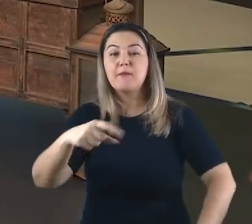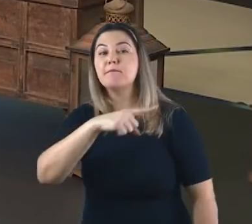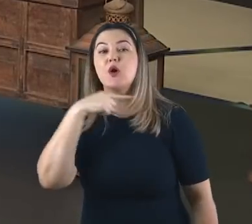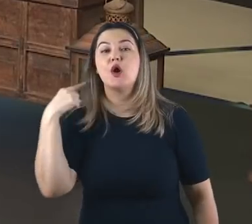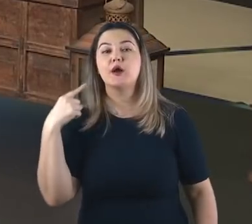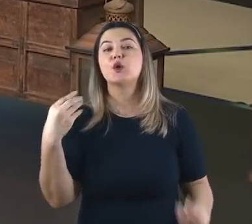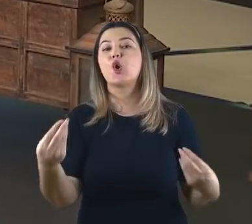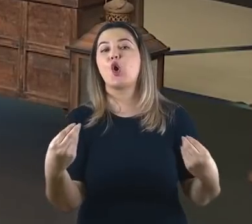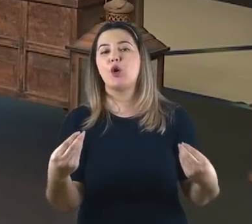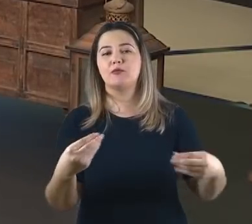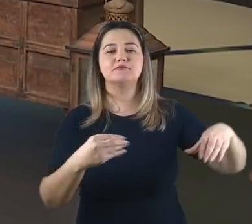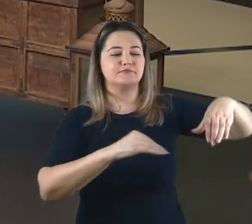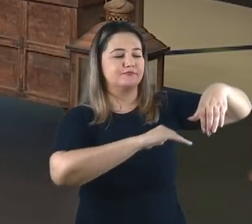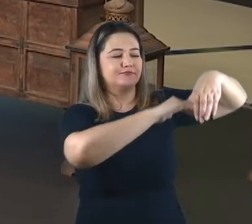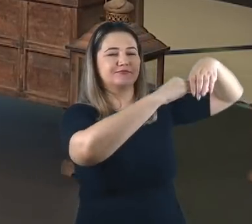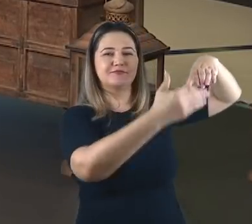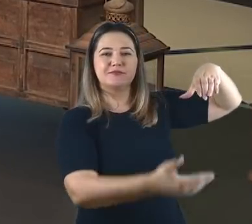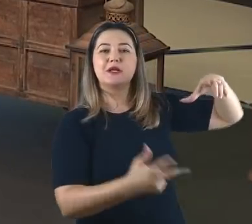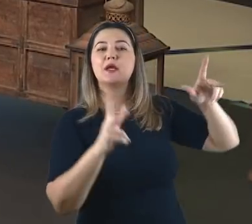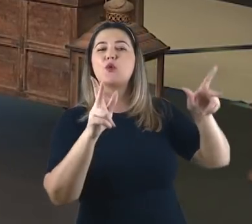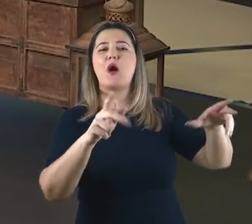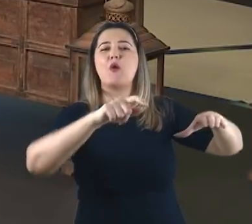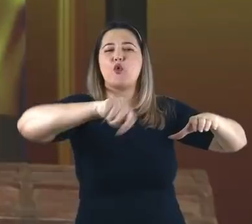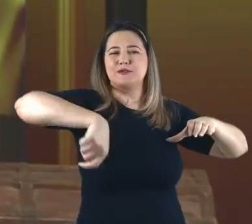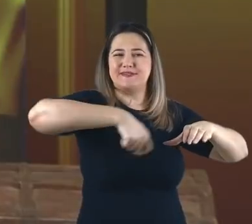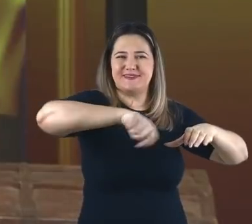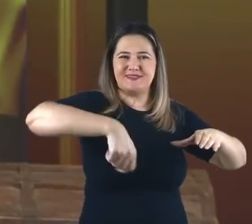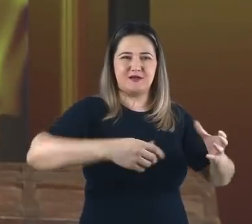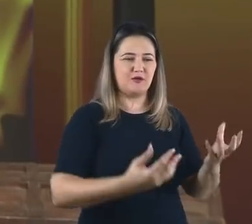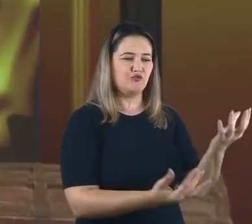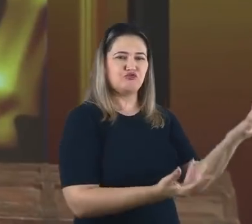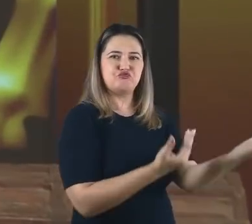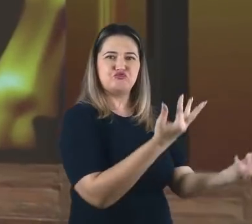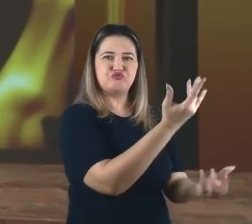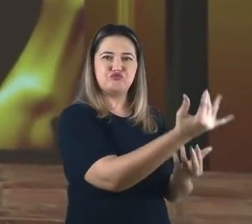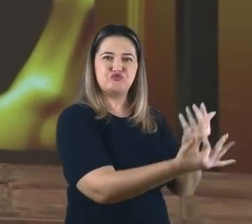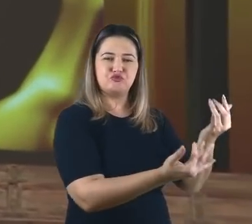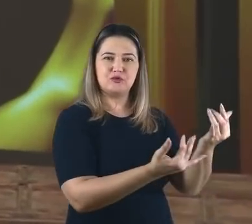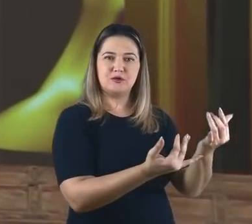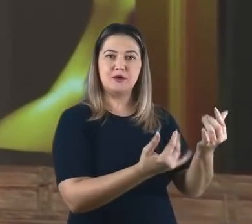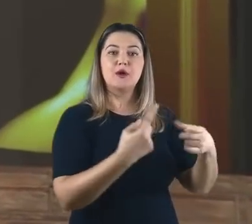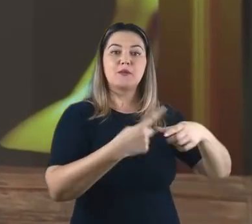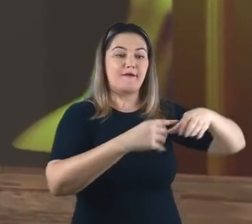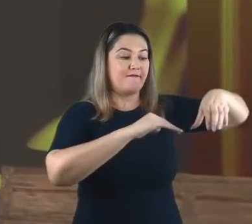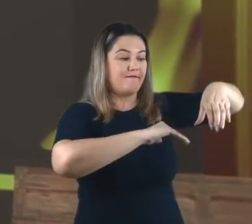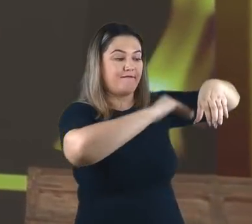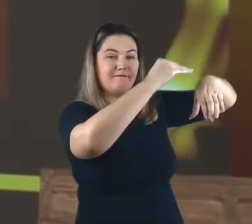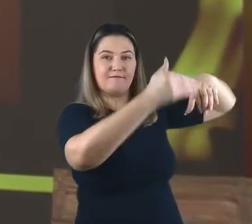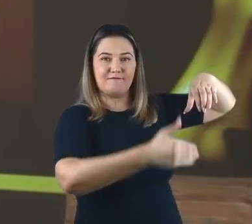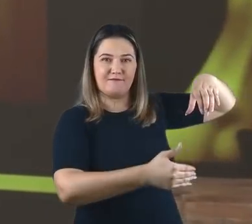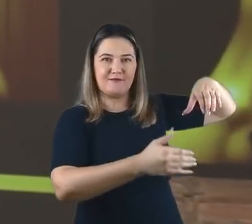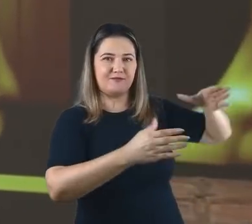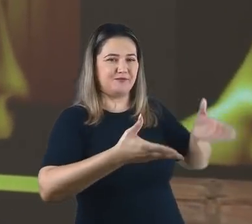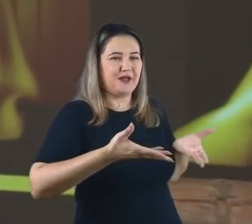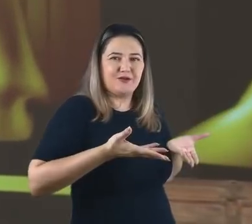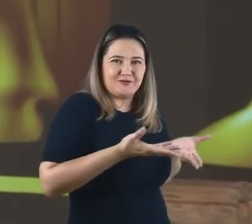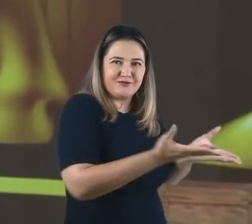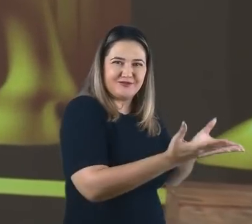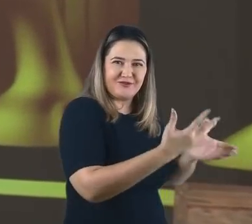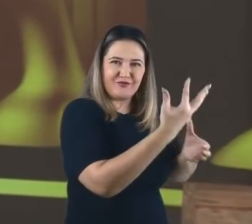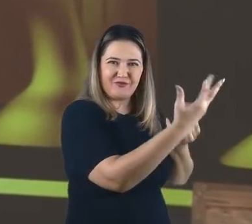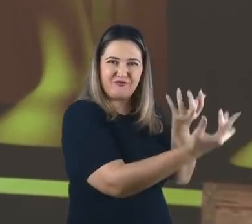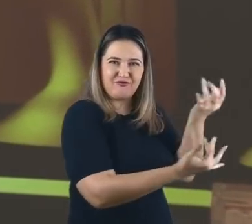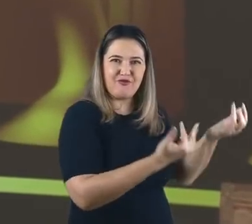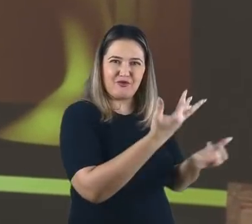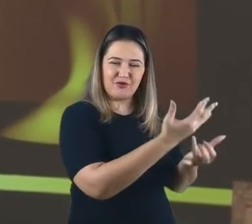por meio de um forno de cozimento. É interessante que o termo usado para forno nesse tablete que eu acabei de mostrar para